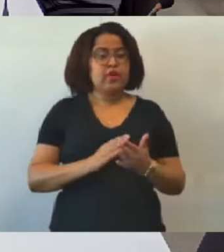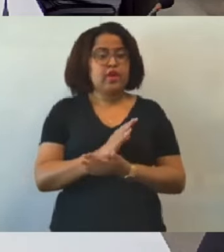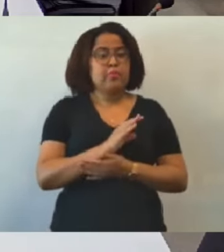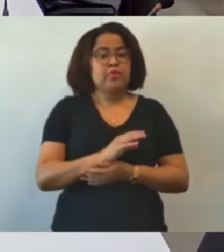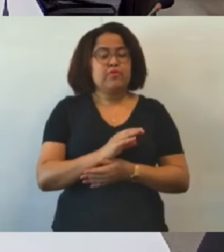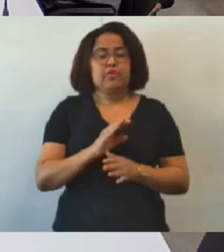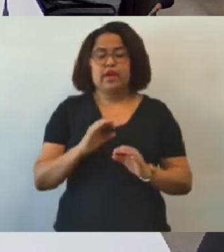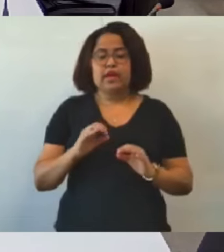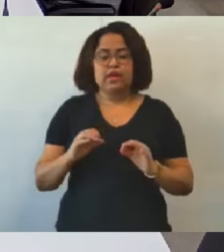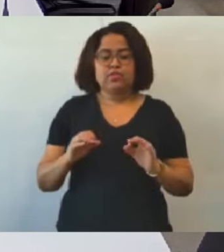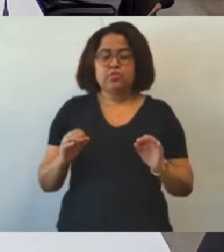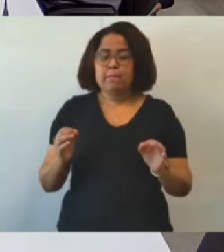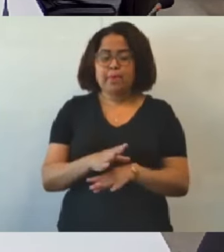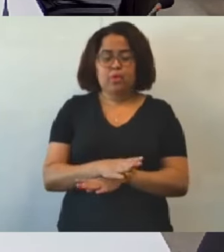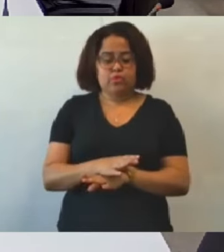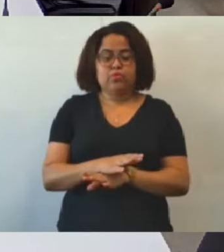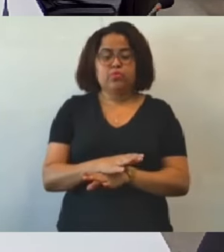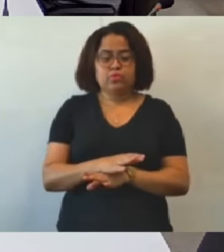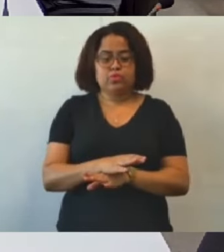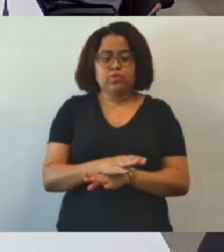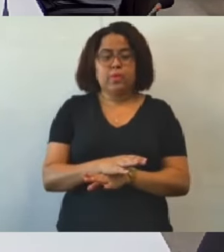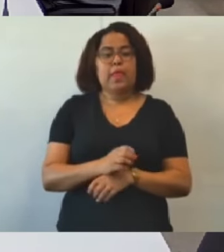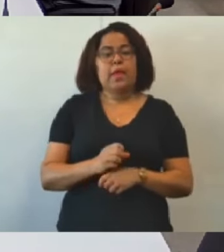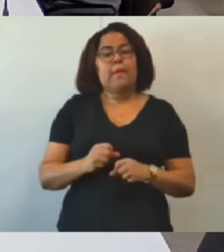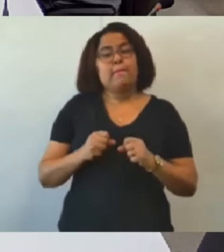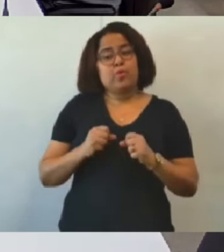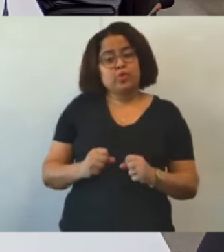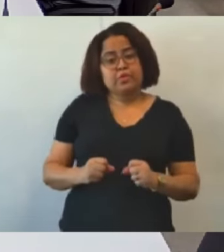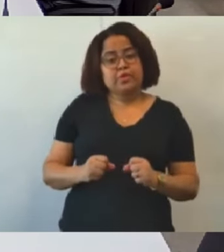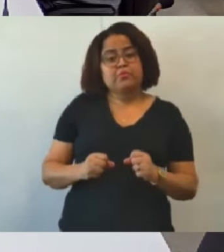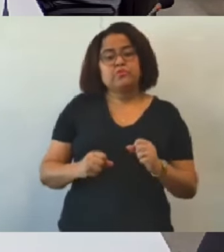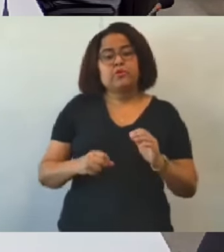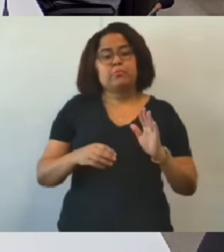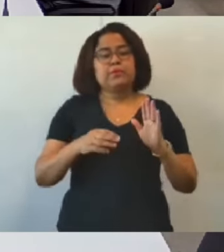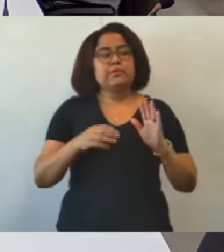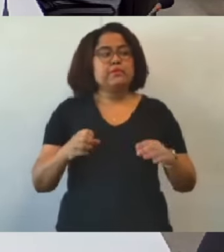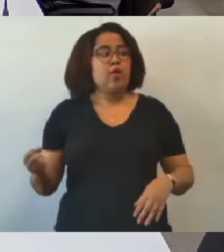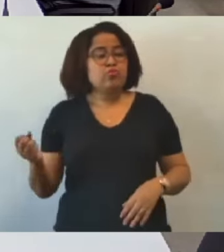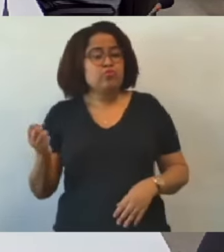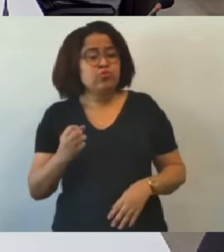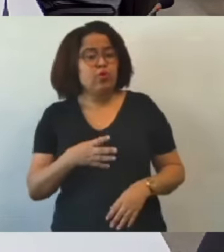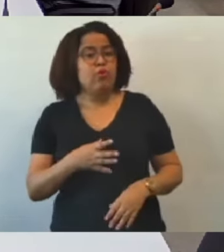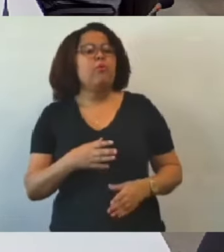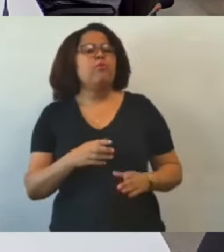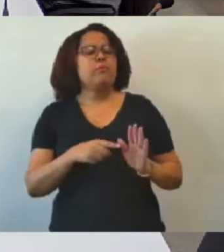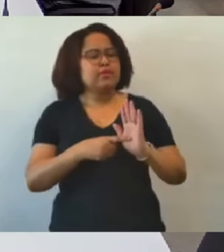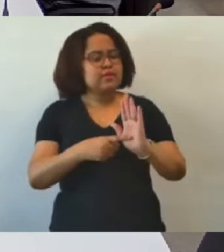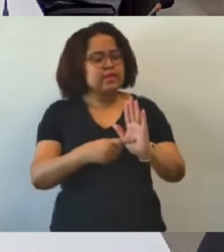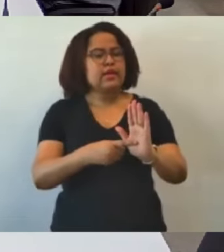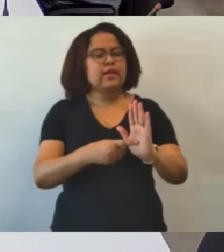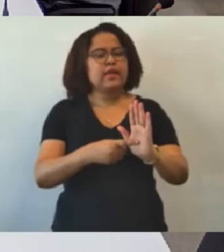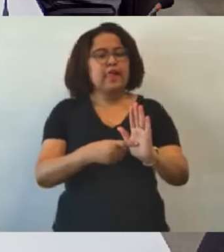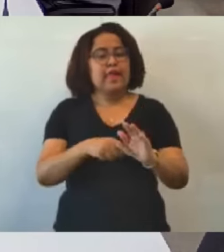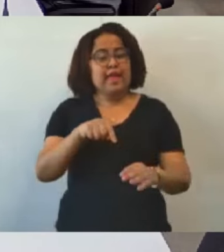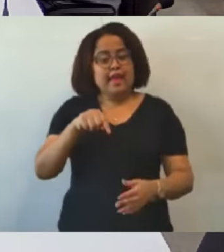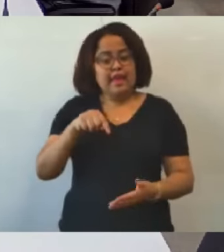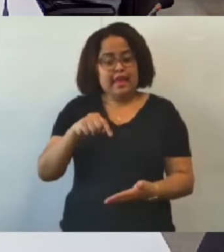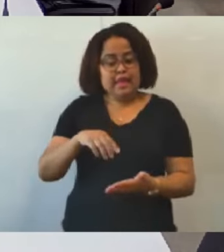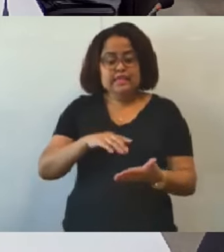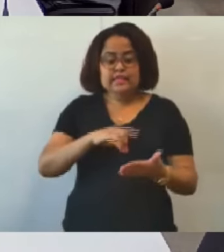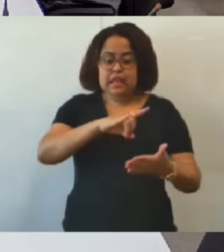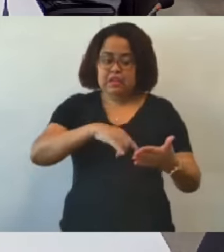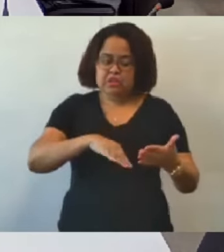para poder apresentar um novo, né? Completando, complementando esse primeiro. Mas esse aqui não tem como alterar, né?